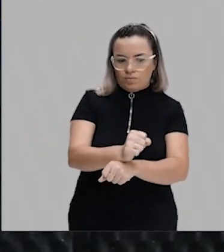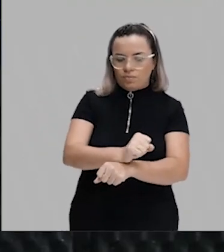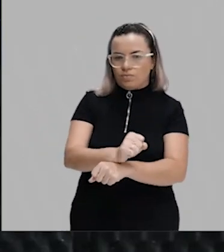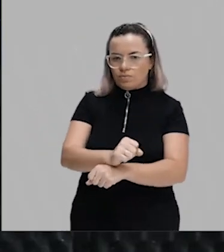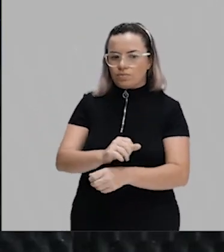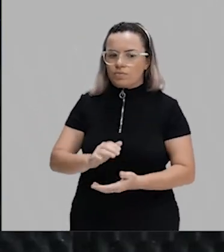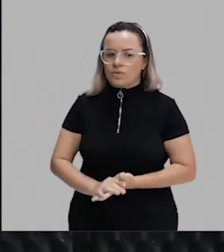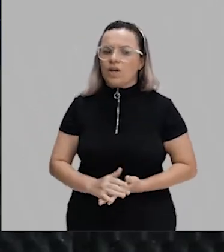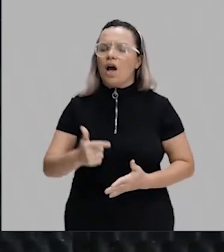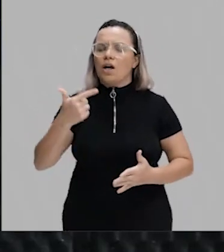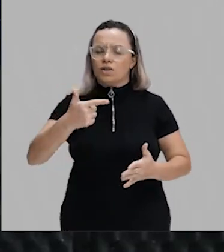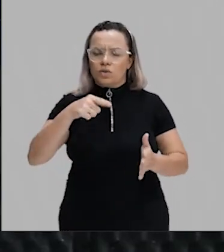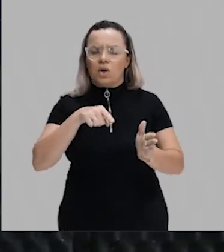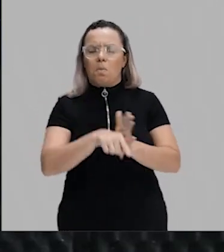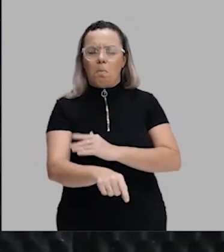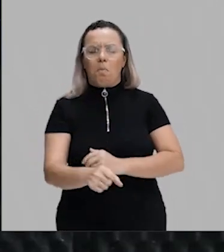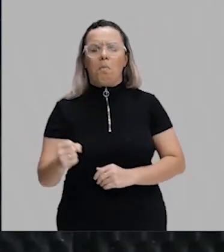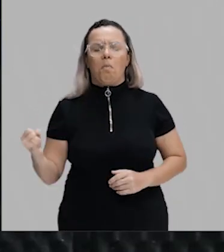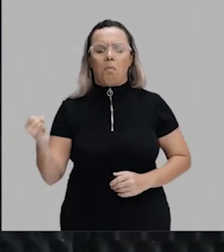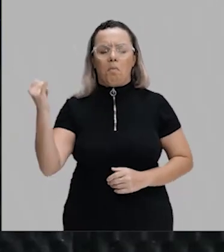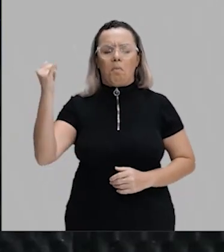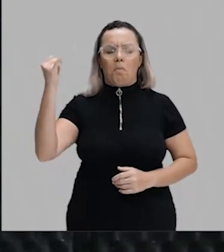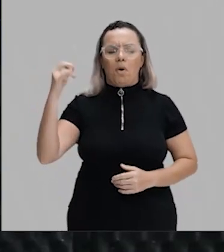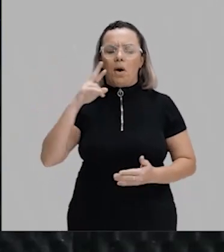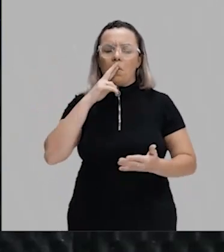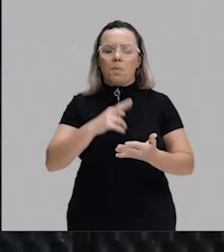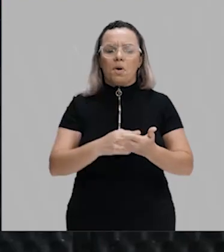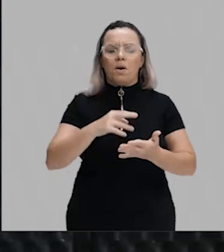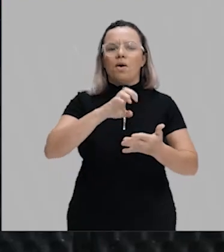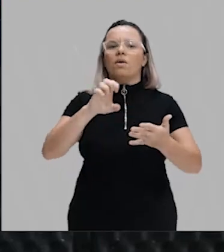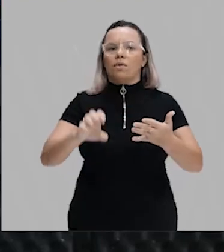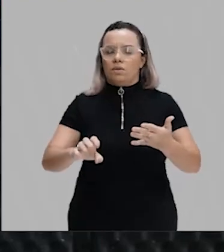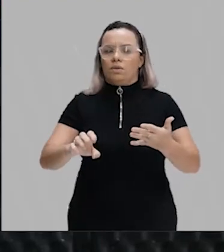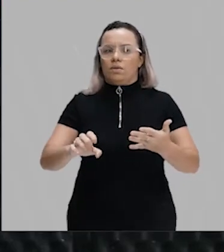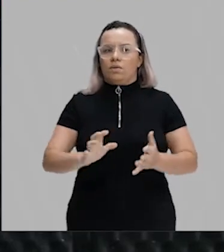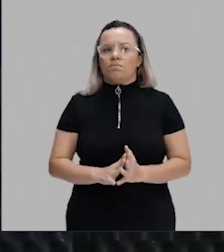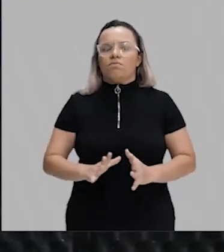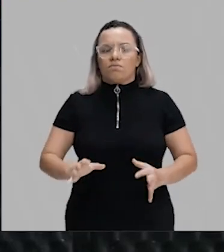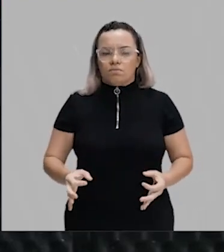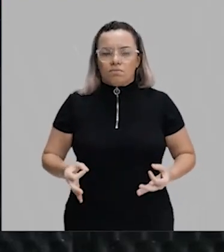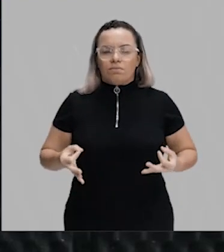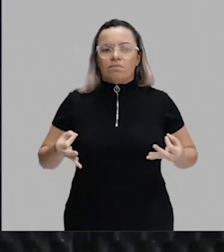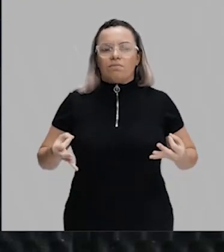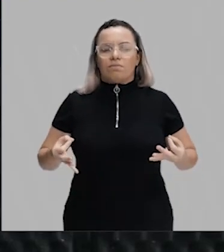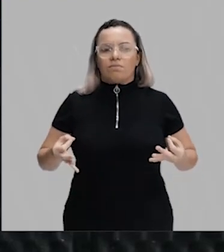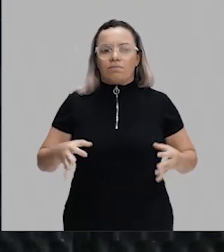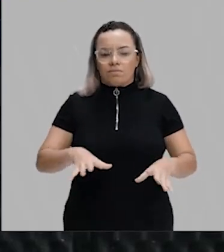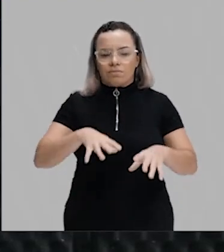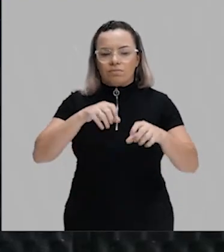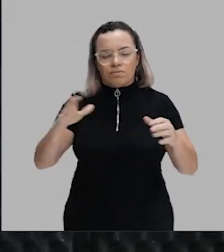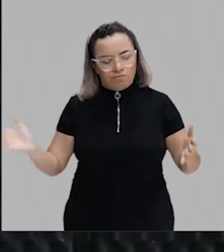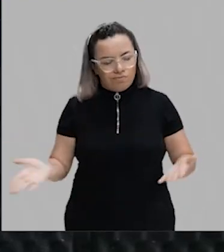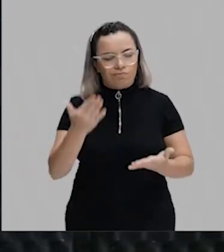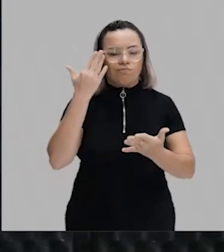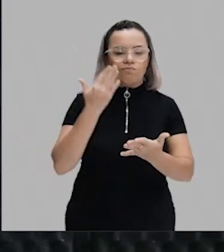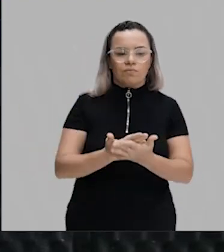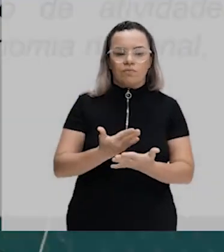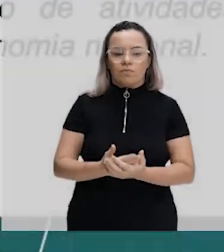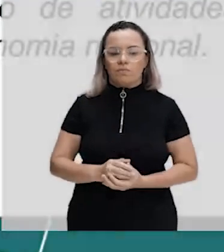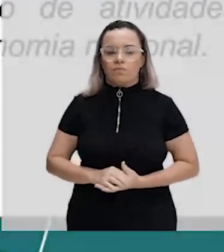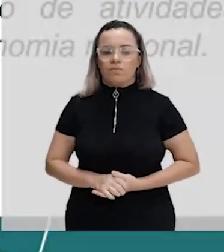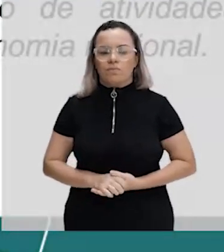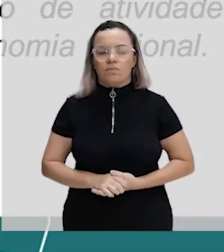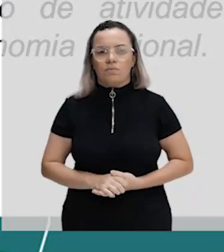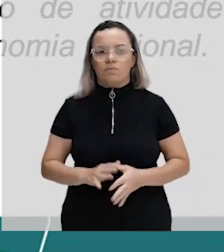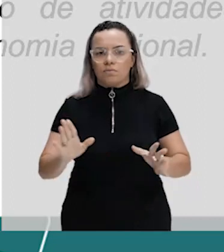questão importante, né? Então, dá aquela respirada e bora evoluir, que tem mais coisas. Essa questão é